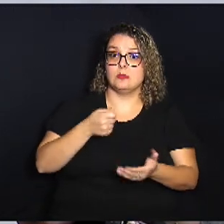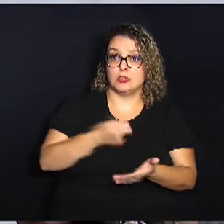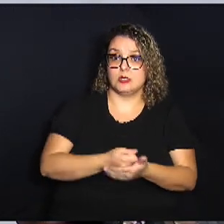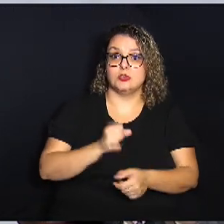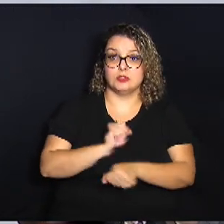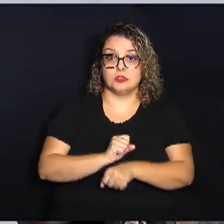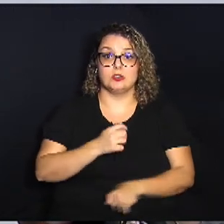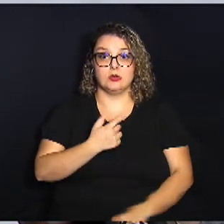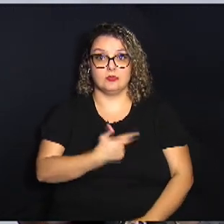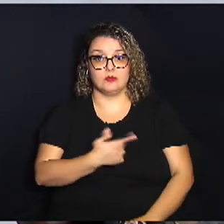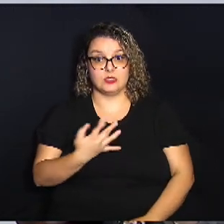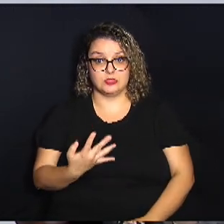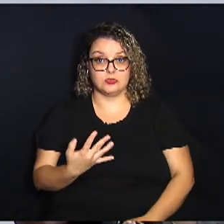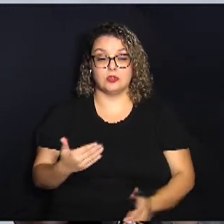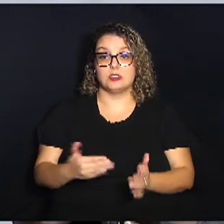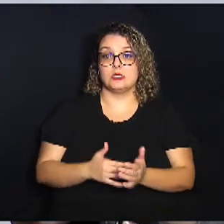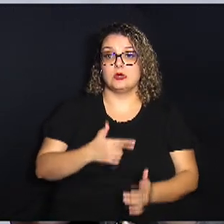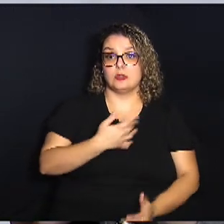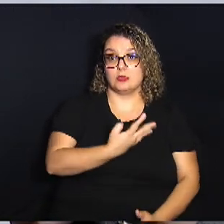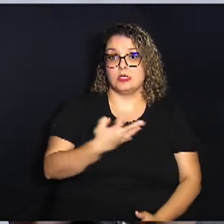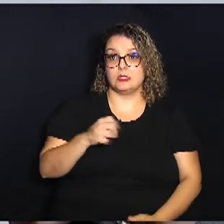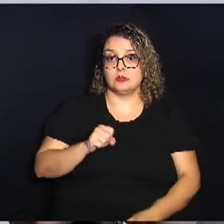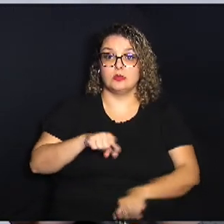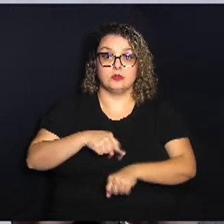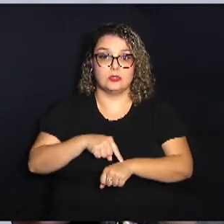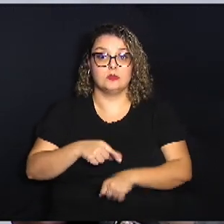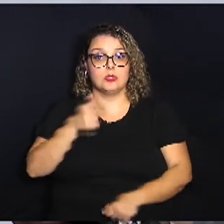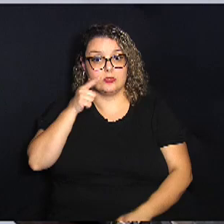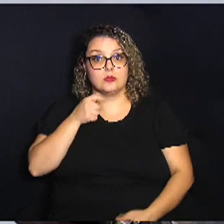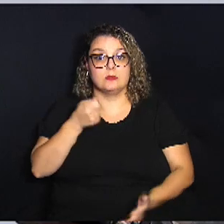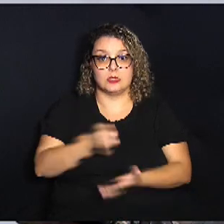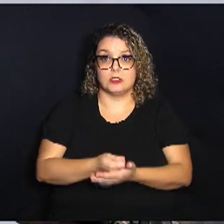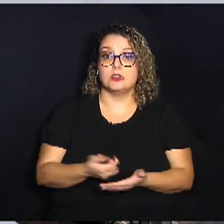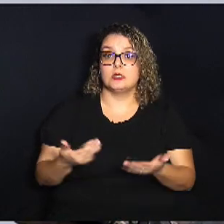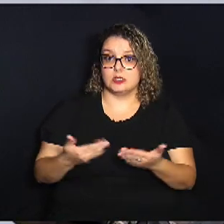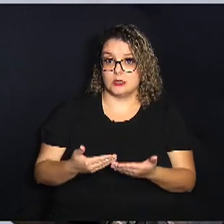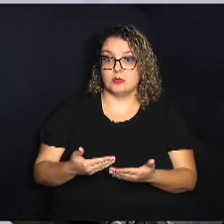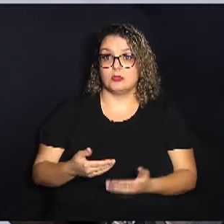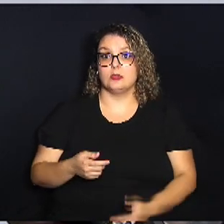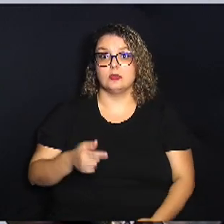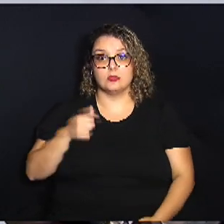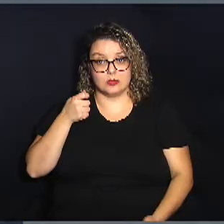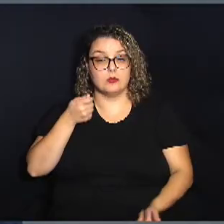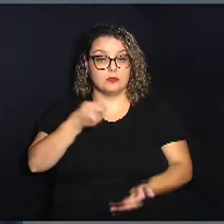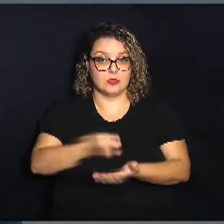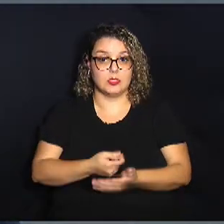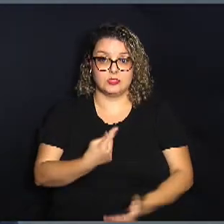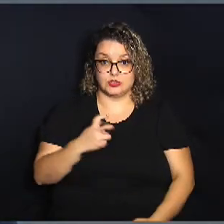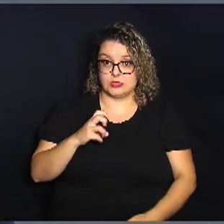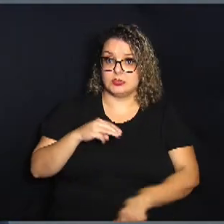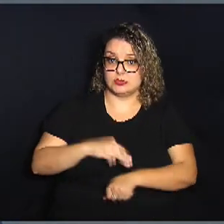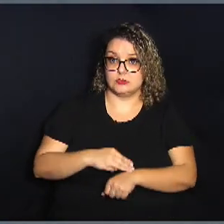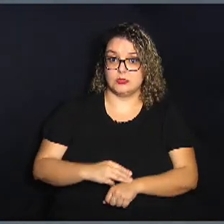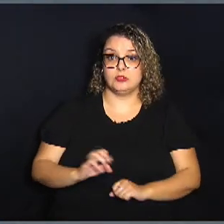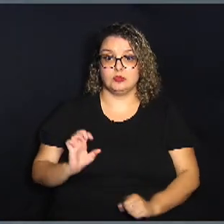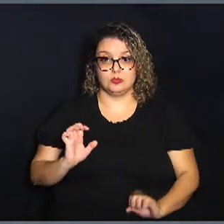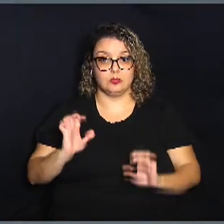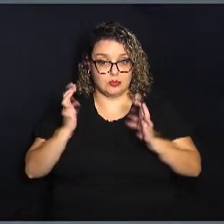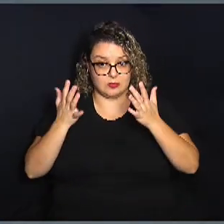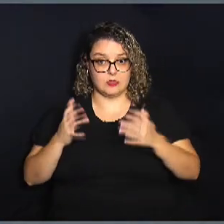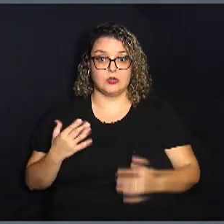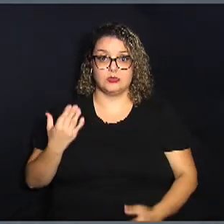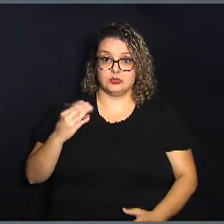esperar 24 ou 48 horas para conseguir emitir. E agora vai conseguir emitir a partir de 15 minutos. No evento de lançamento do